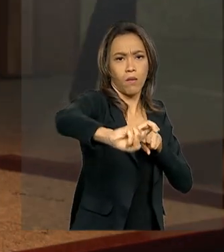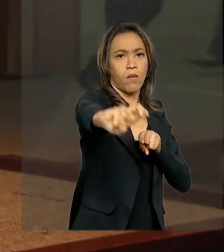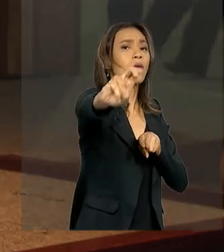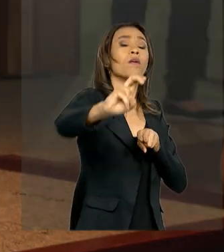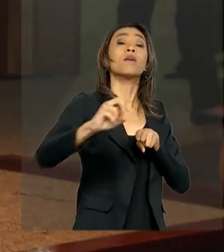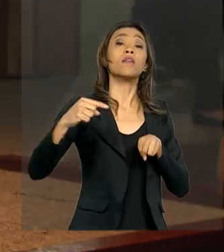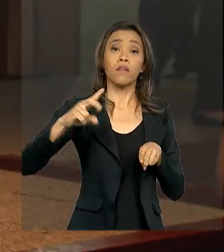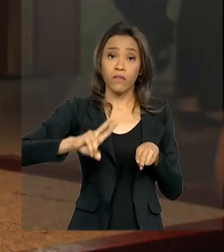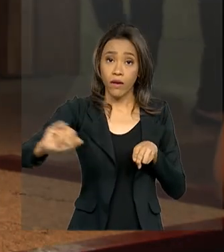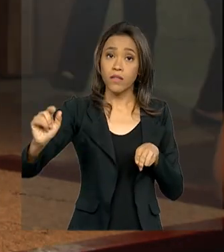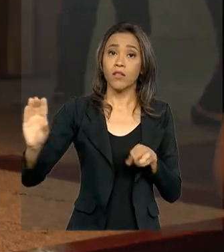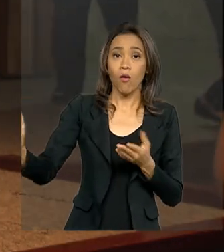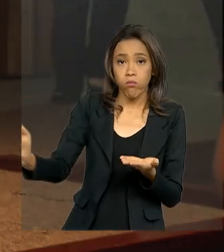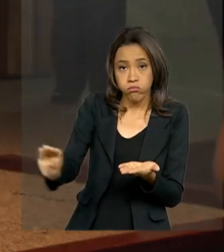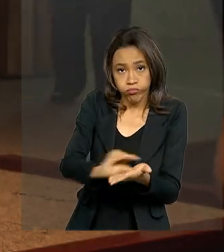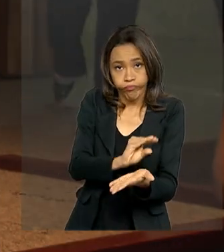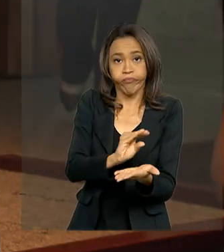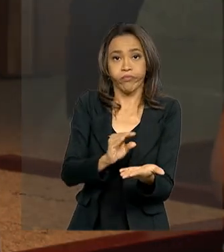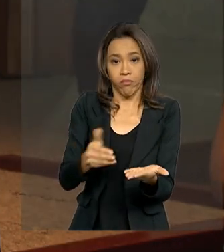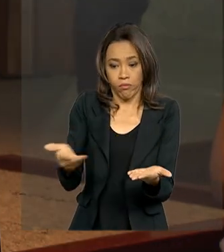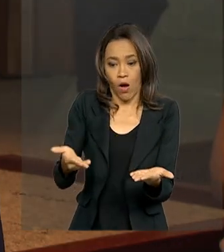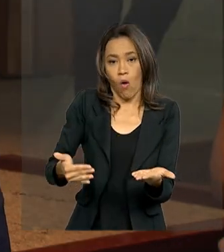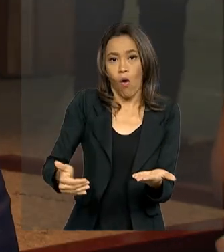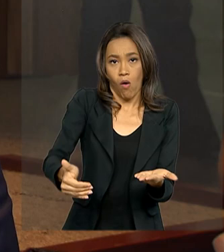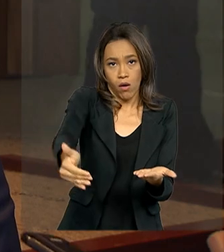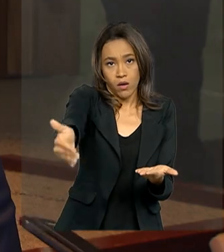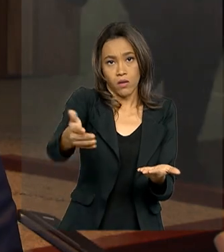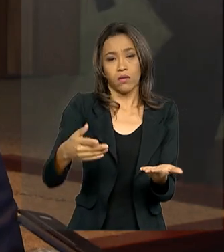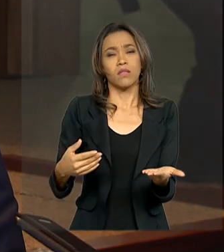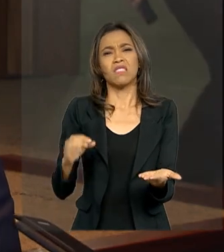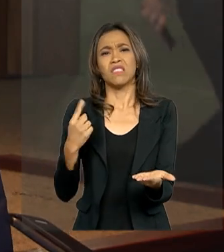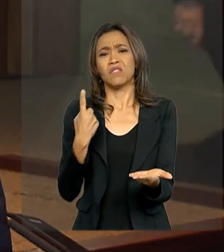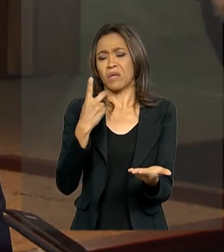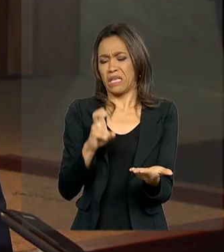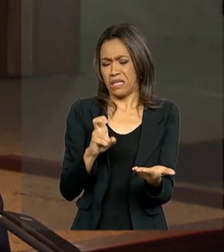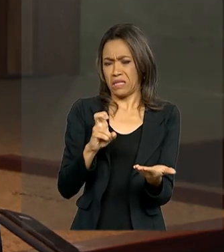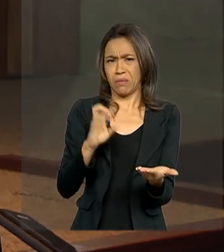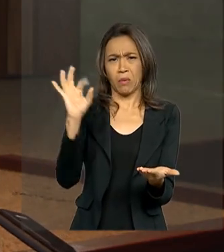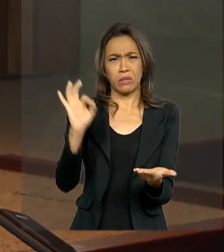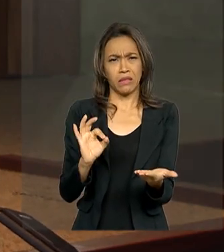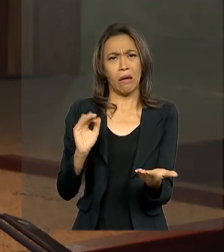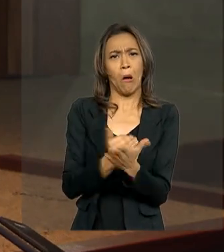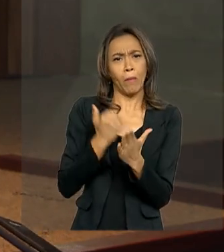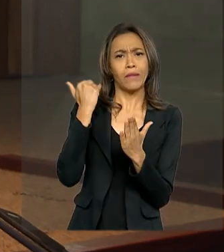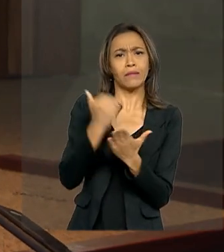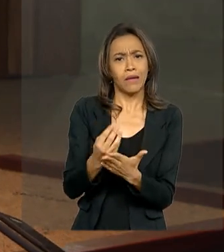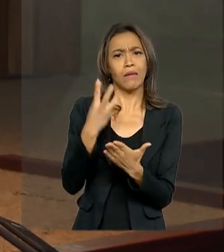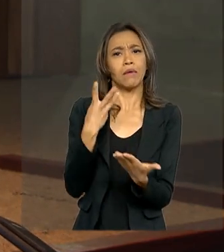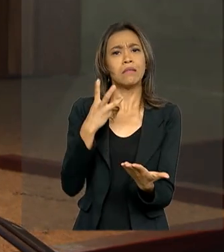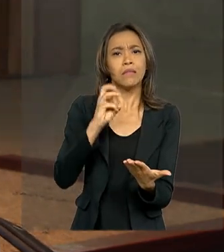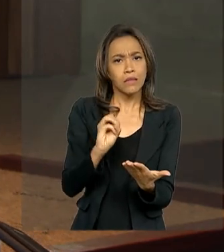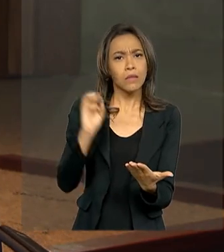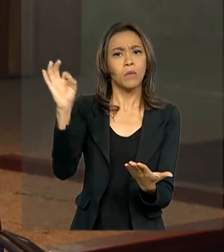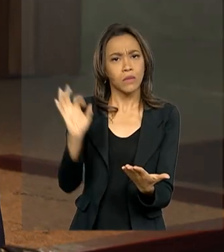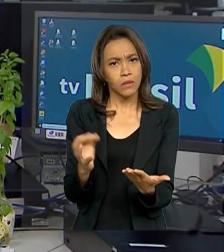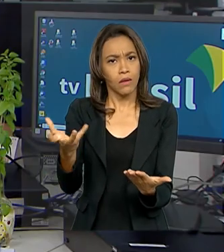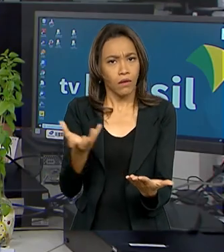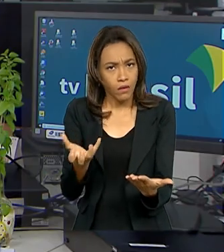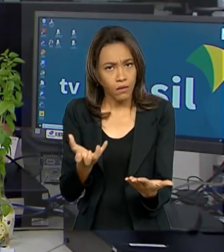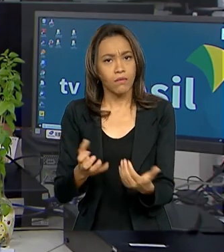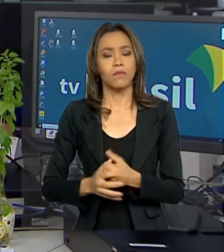plantados agora. Então a gente quer sair dos atuais 15% para 30% de participação do modo ferroviário na matriz.